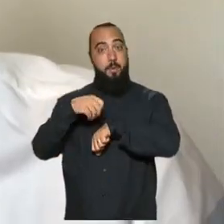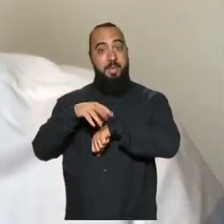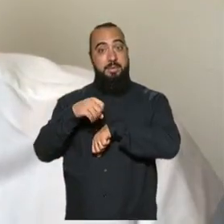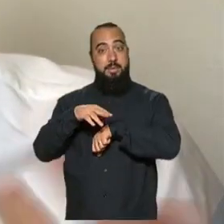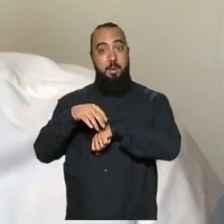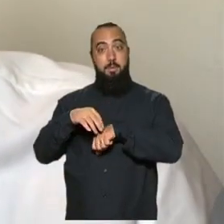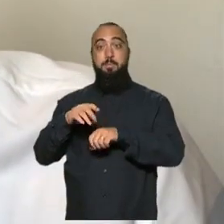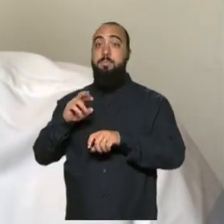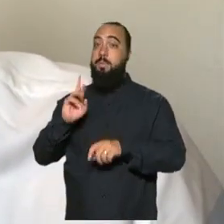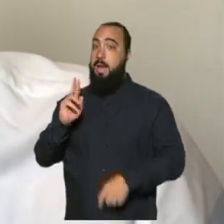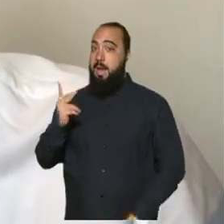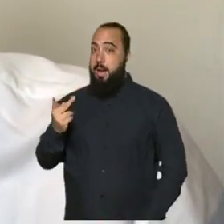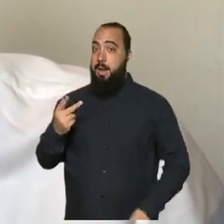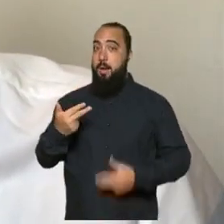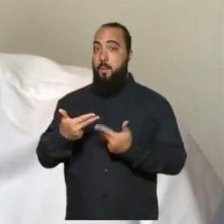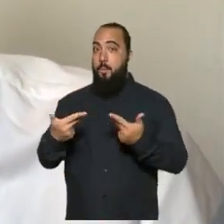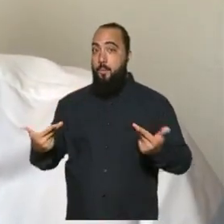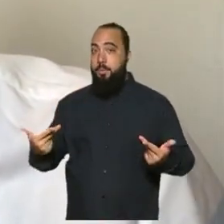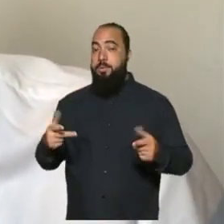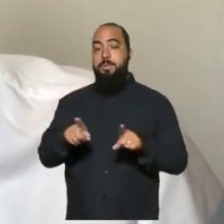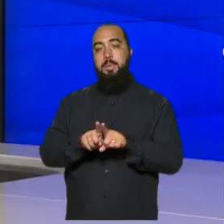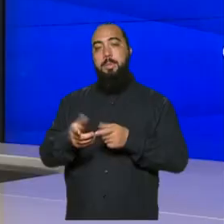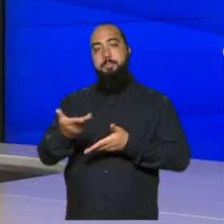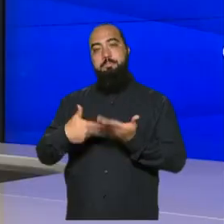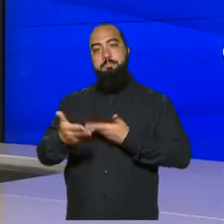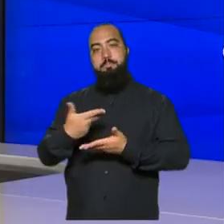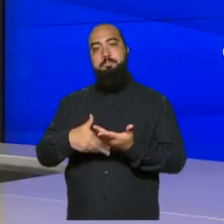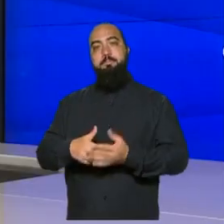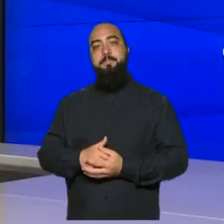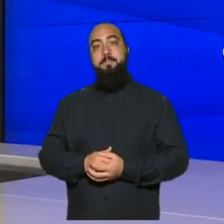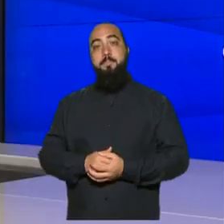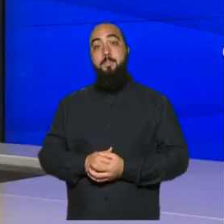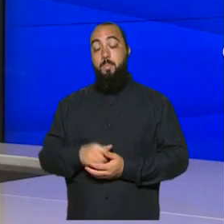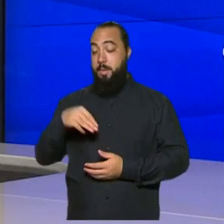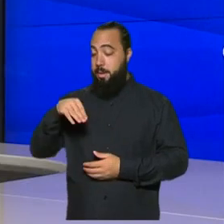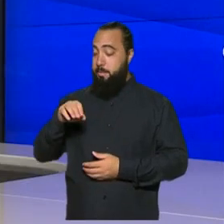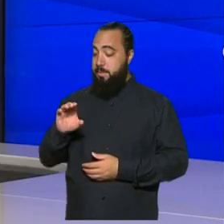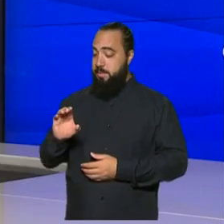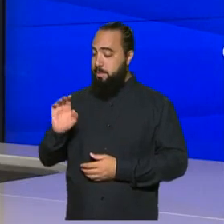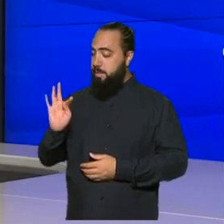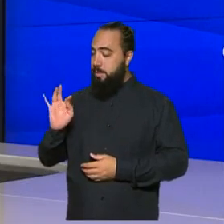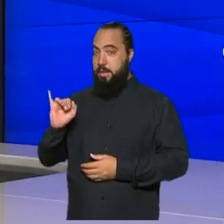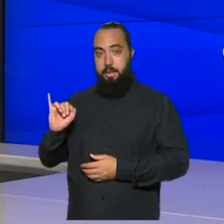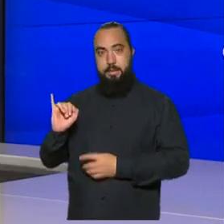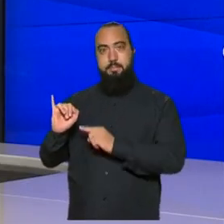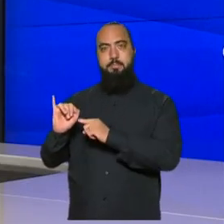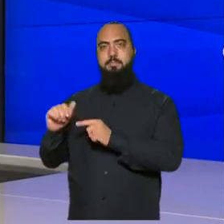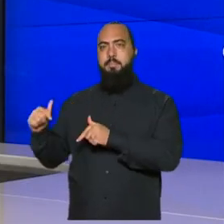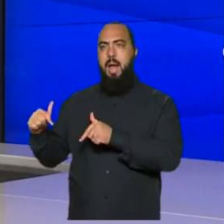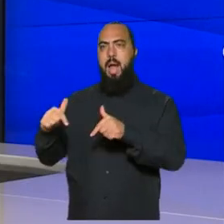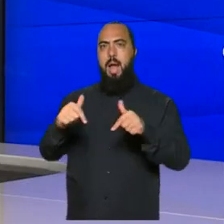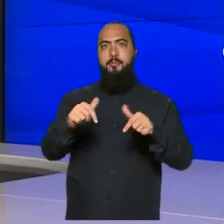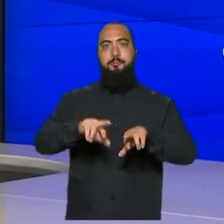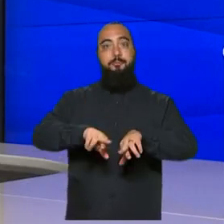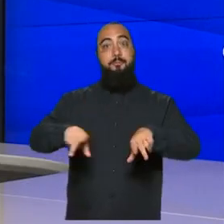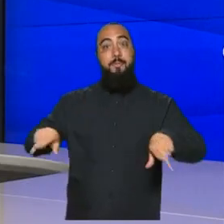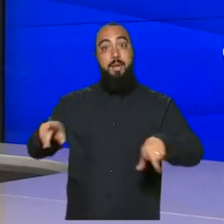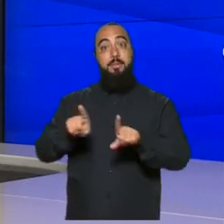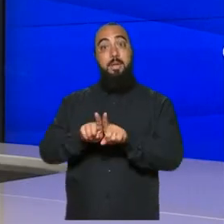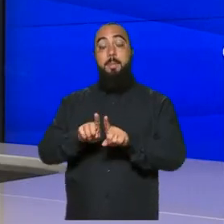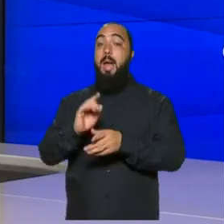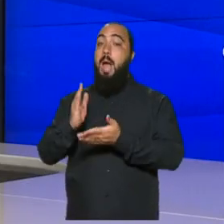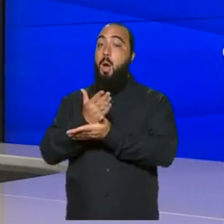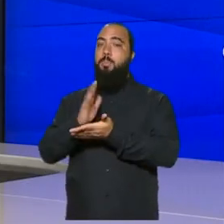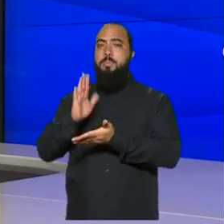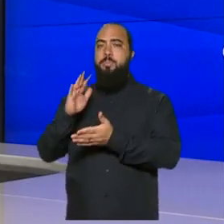recursos humanos e em construções conjuntas. Pelo MCTI uma série de ações serão realizadas e algumas já estão em